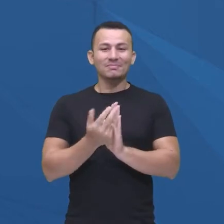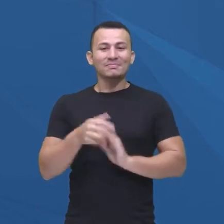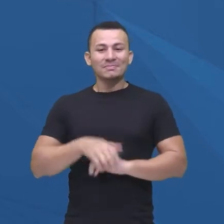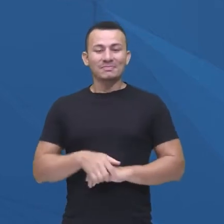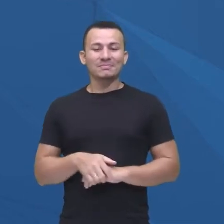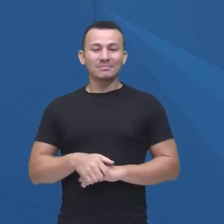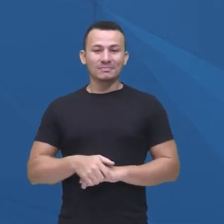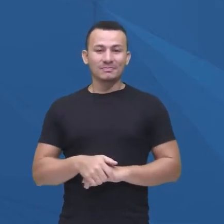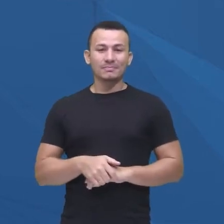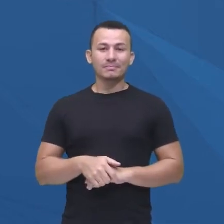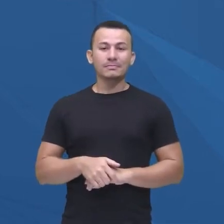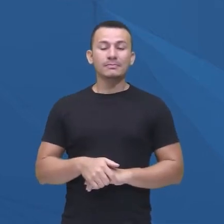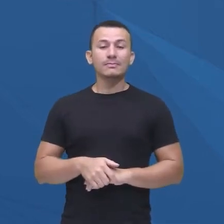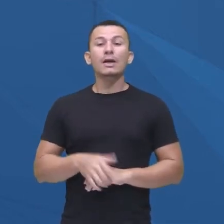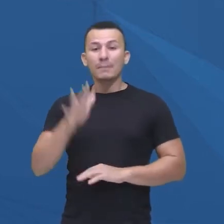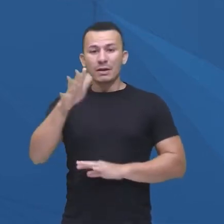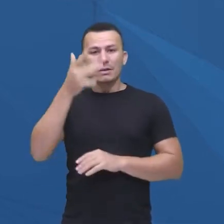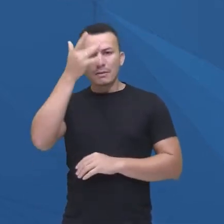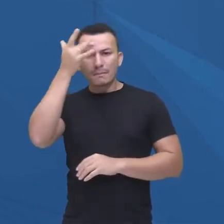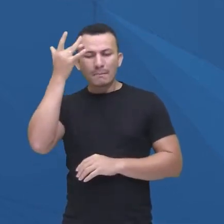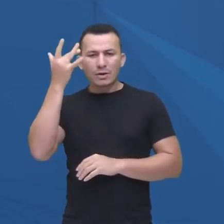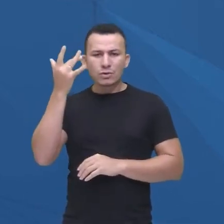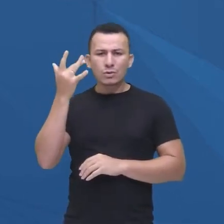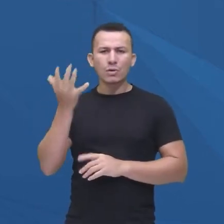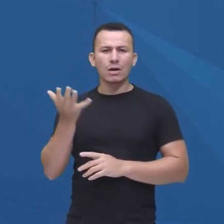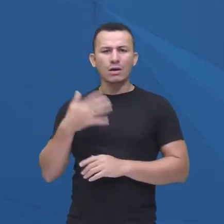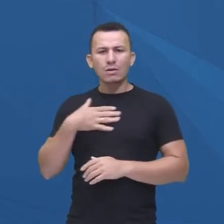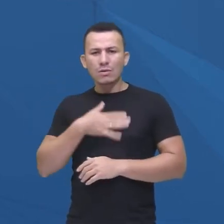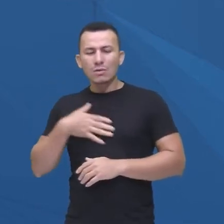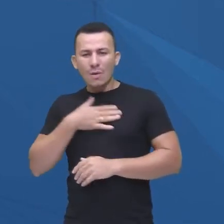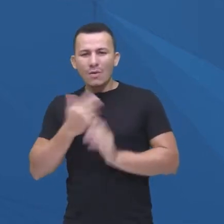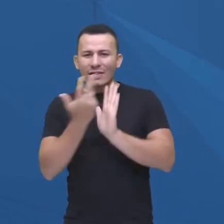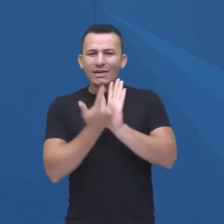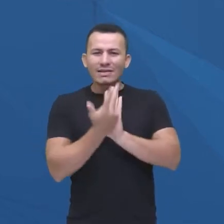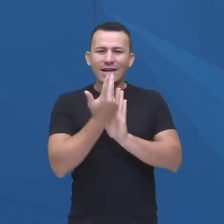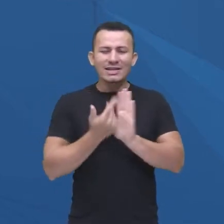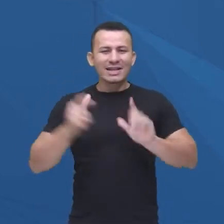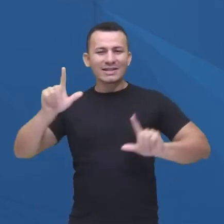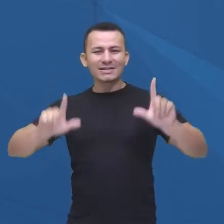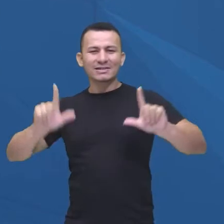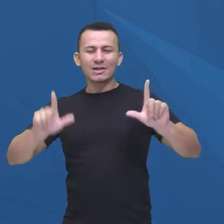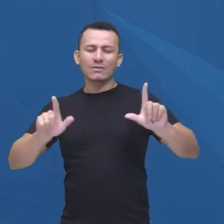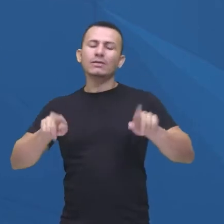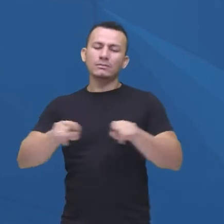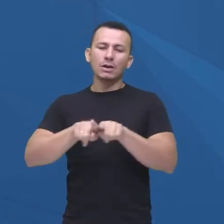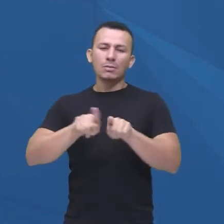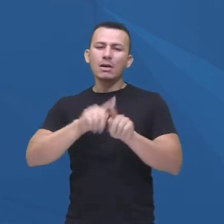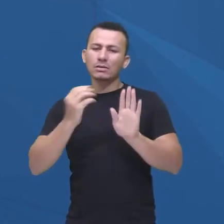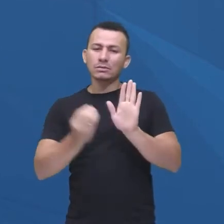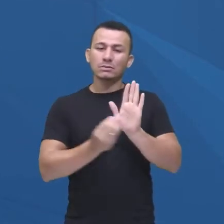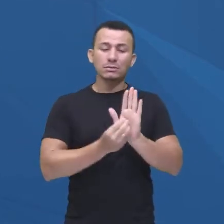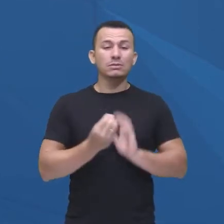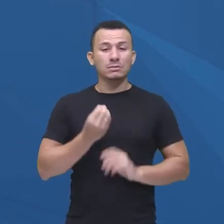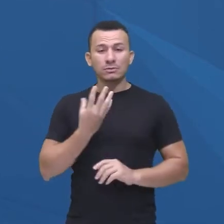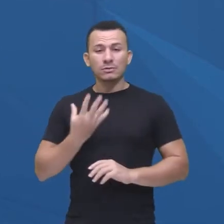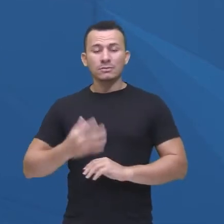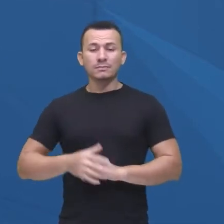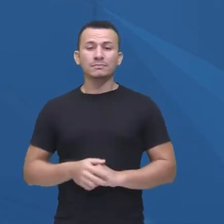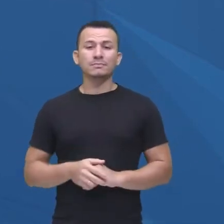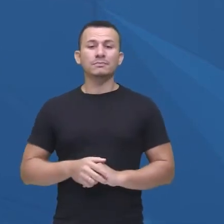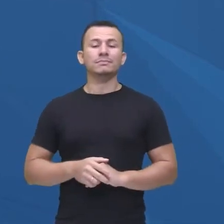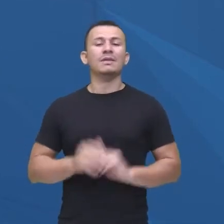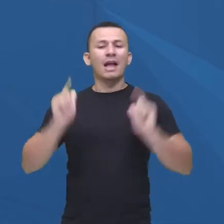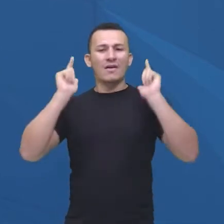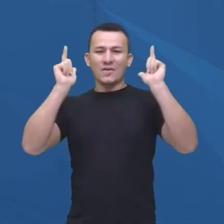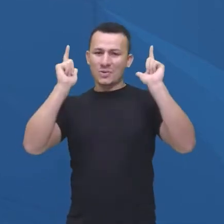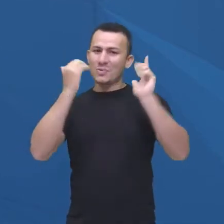Mas a pessoa que tá dizendo ali que gosta de anime, traz mais essa categoria pra gente aqui também, tá bom? A aventura tá ganhando.